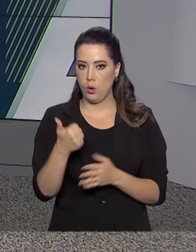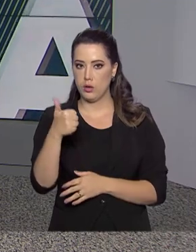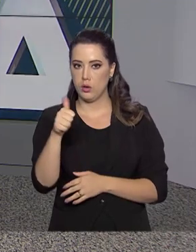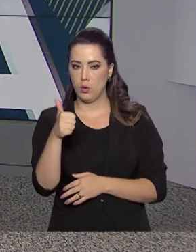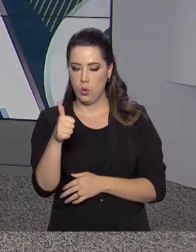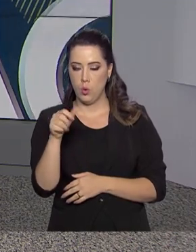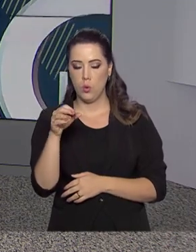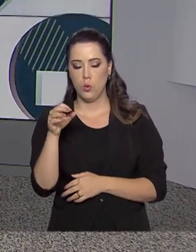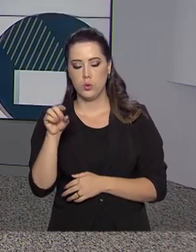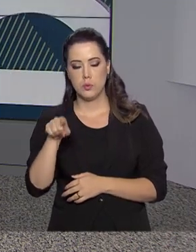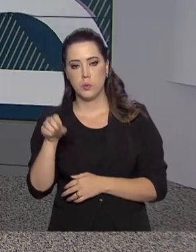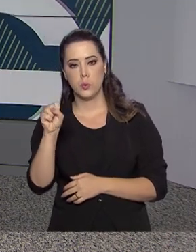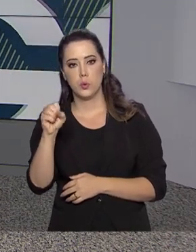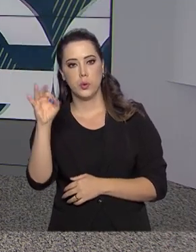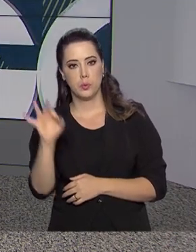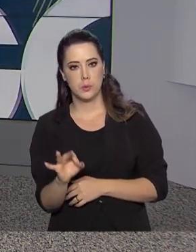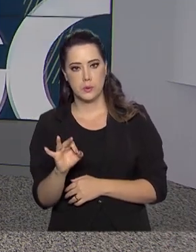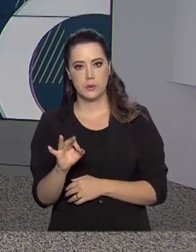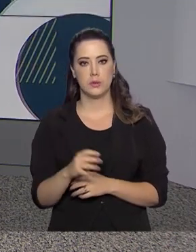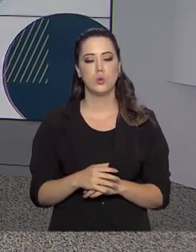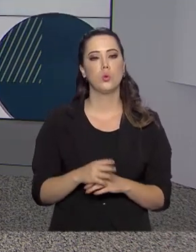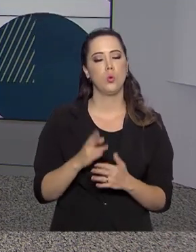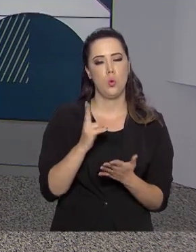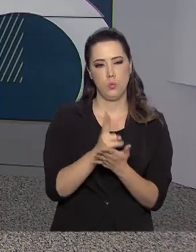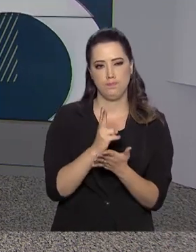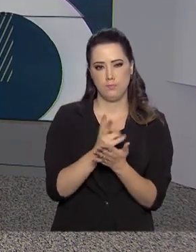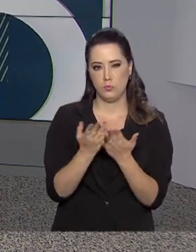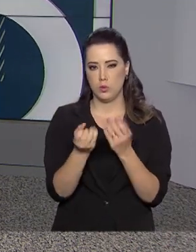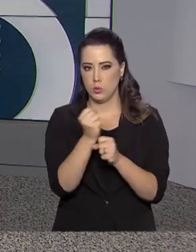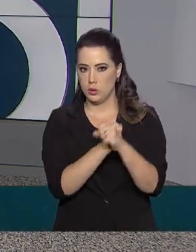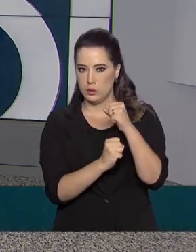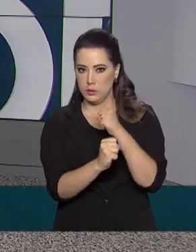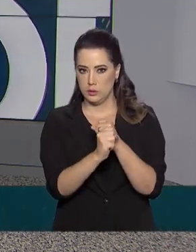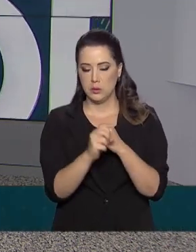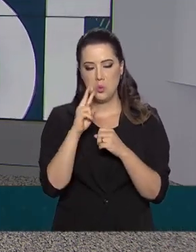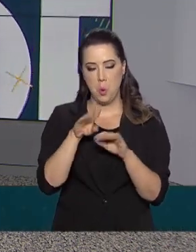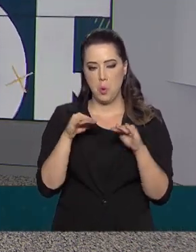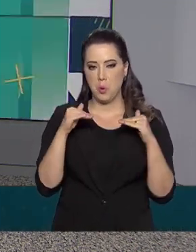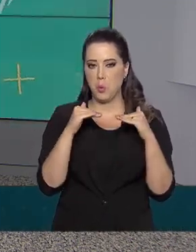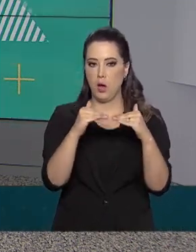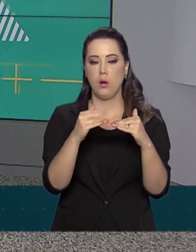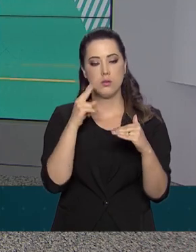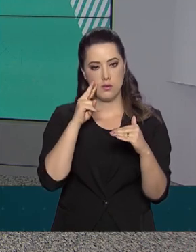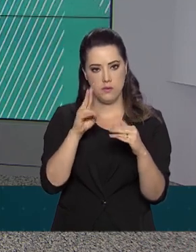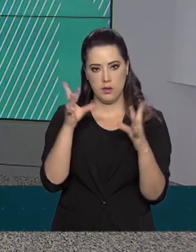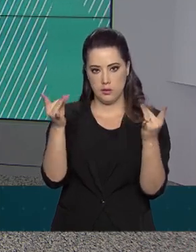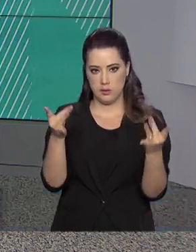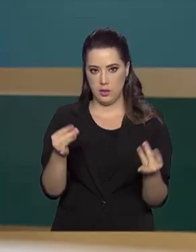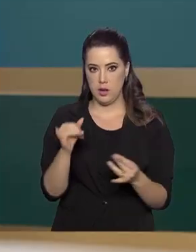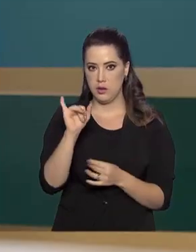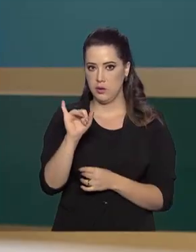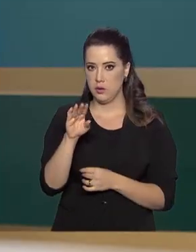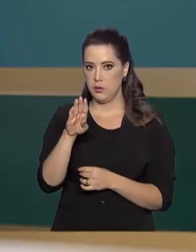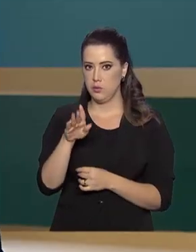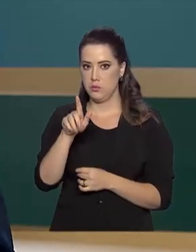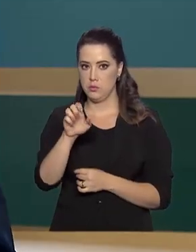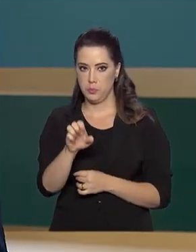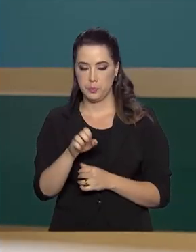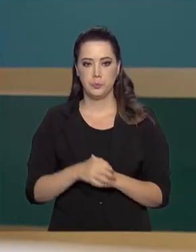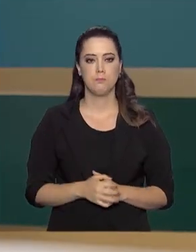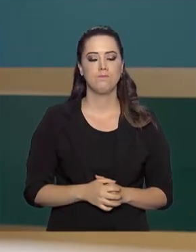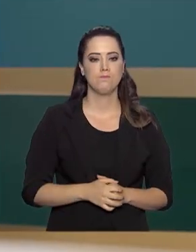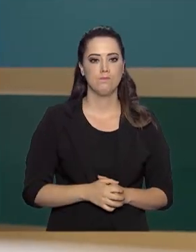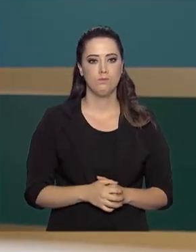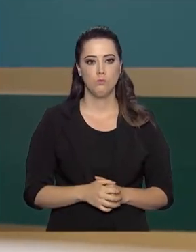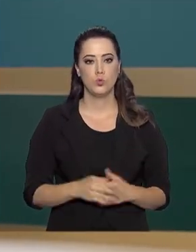passado, a taxa apresentou estabilidade. A pesquisa completa você encontra no site do IBGE. E o Ministério